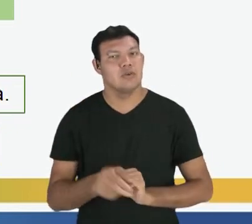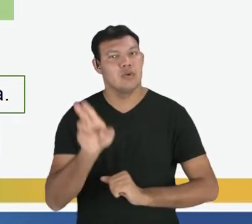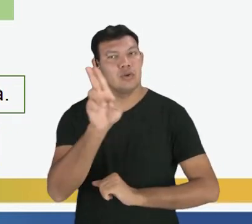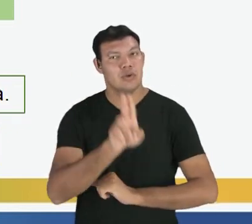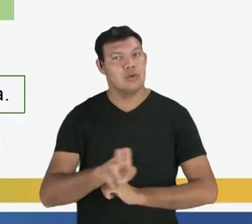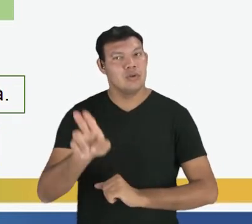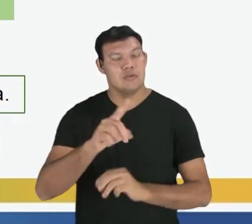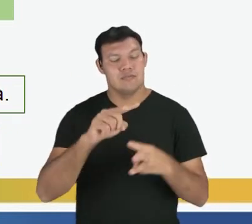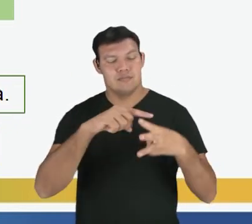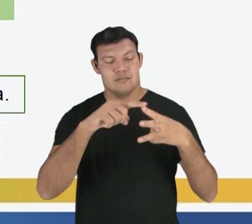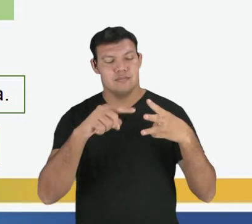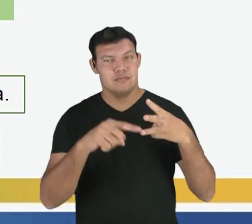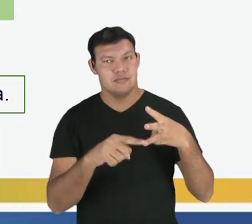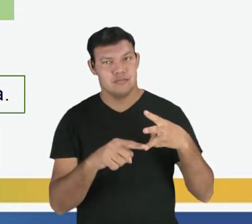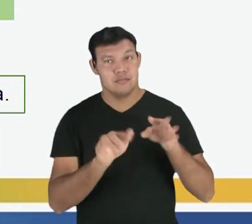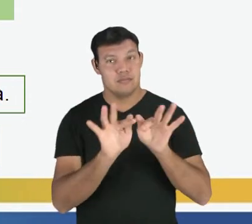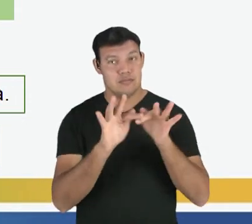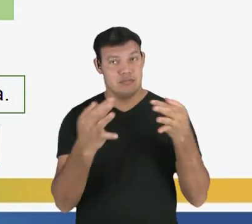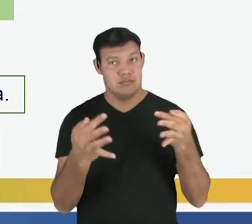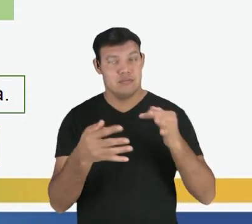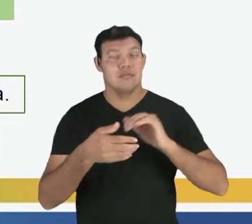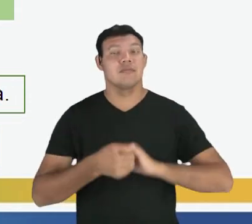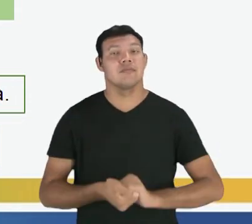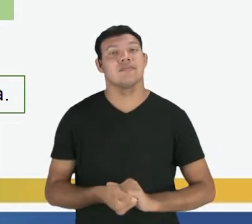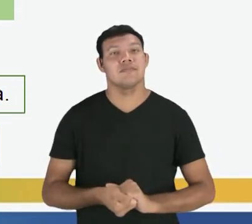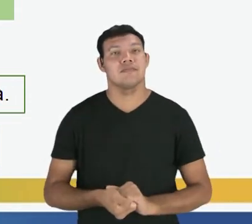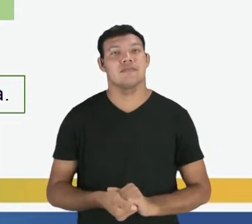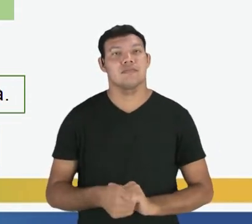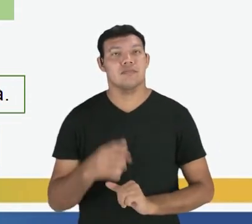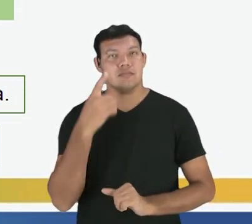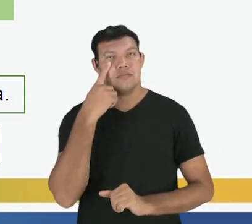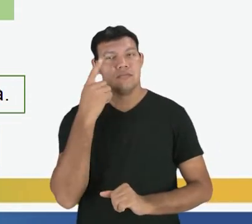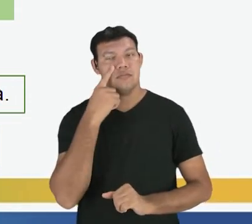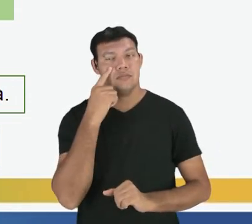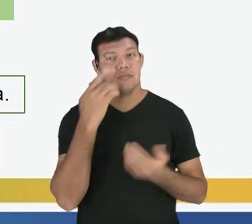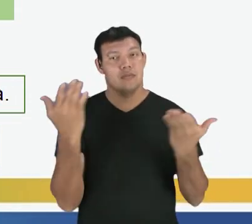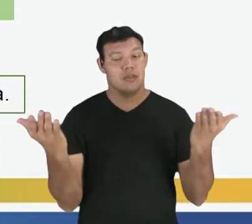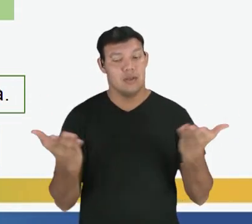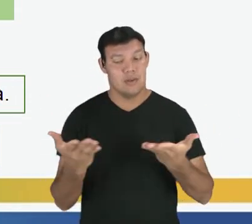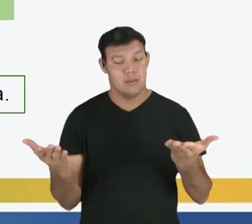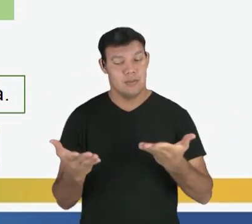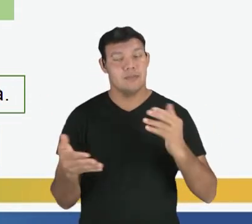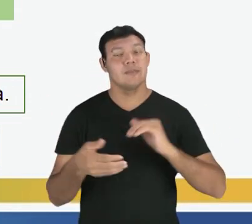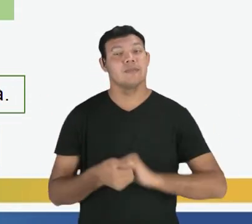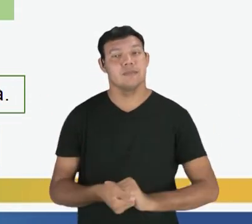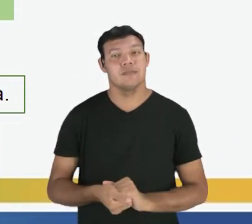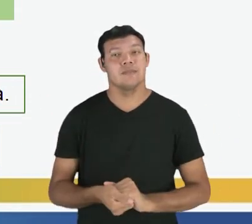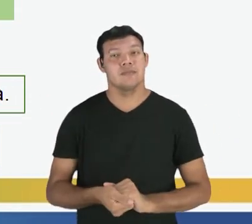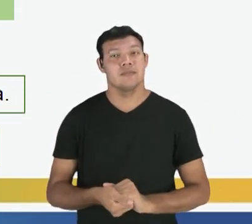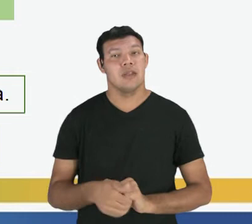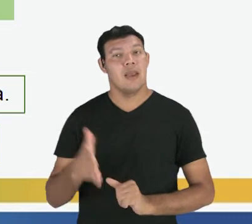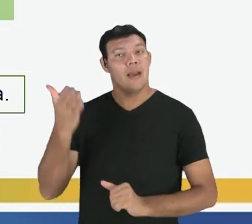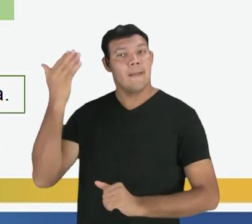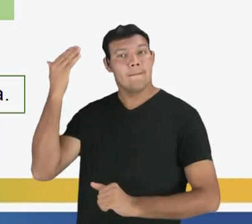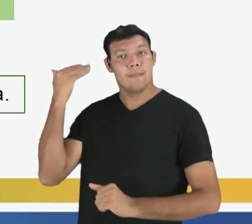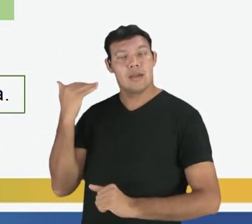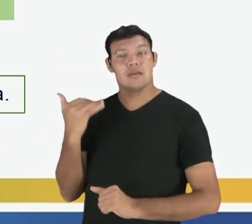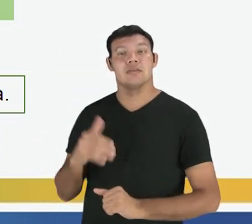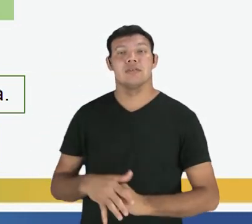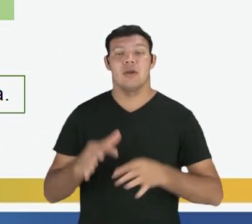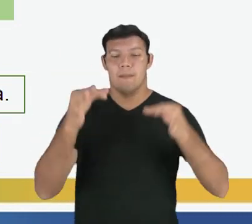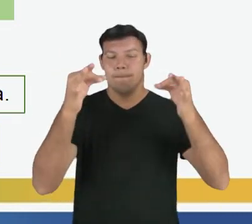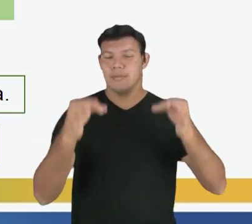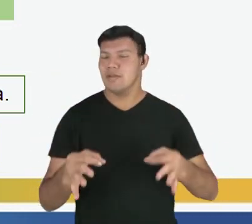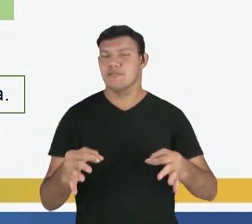usar três tempos simples. Olhem só aí embaixo. Presente do subjuntivo, pretérito imperfeito do